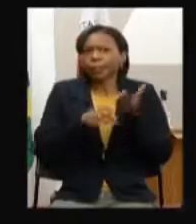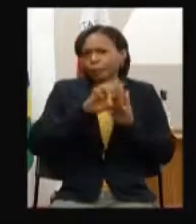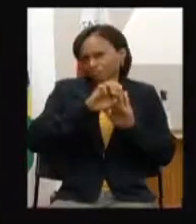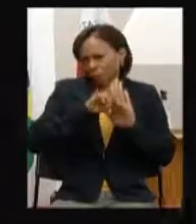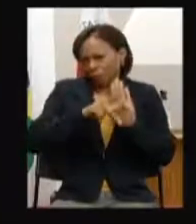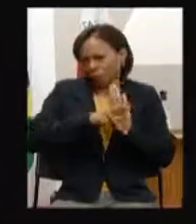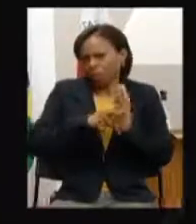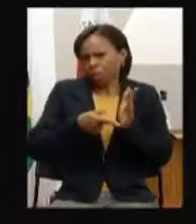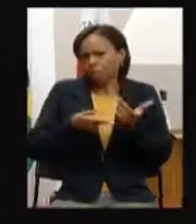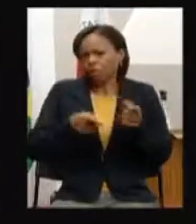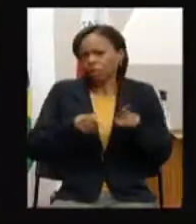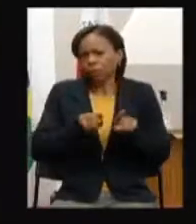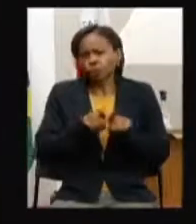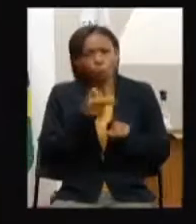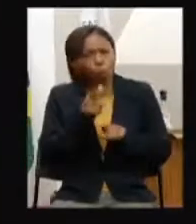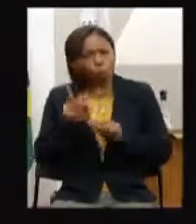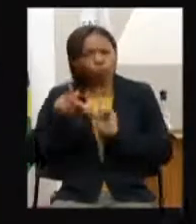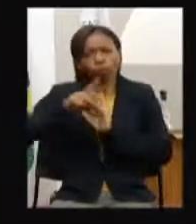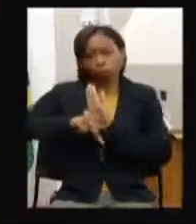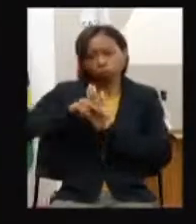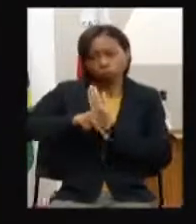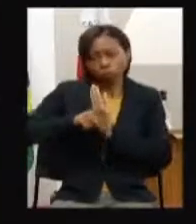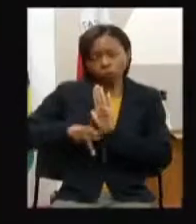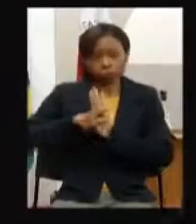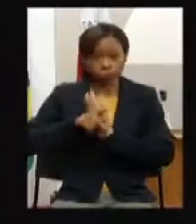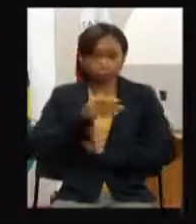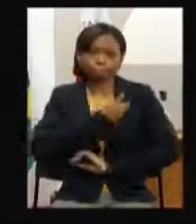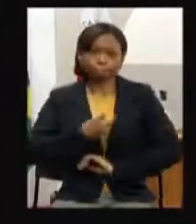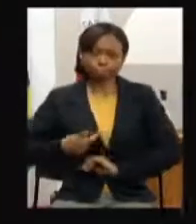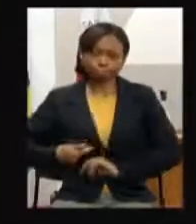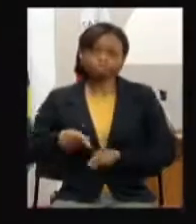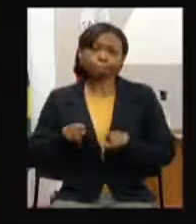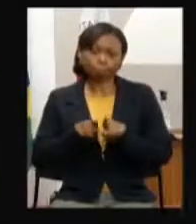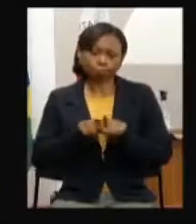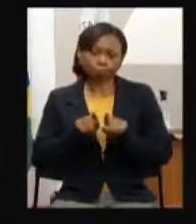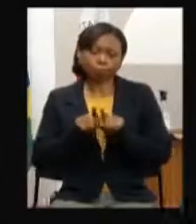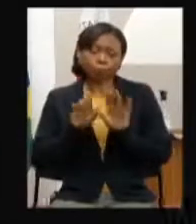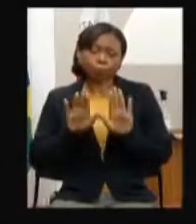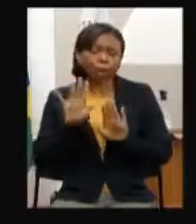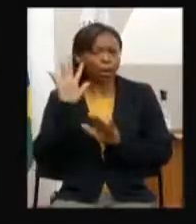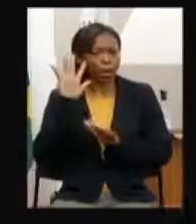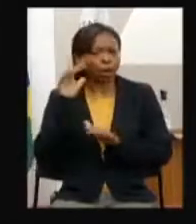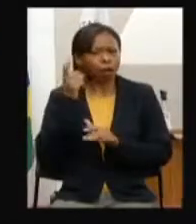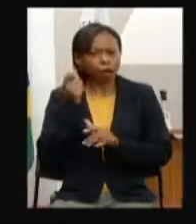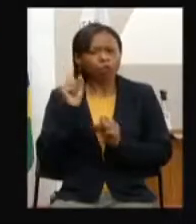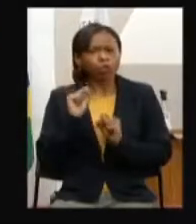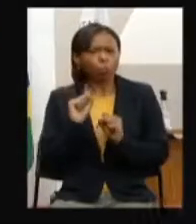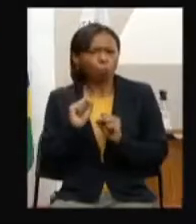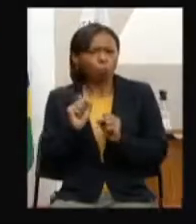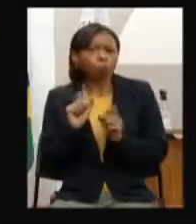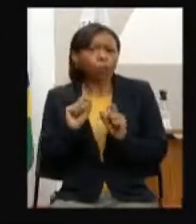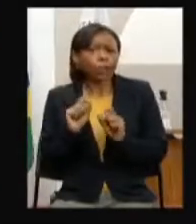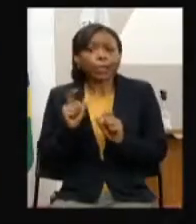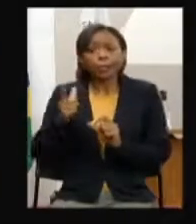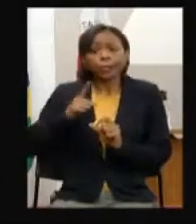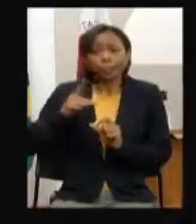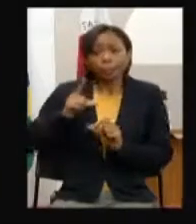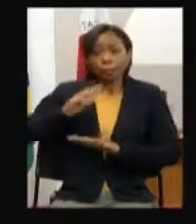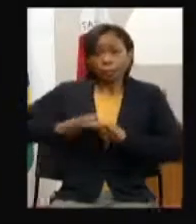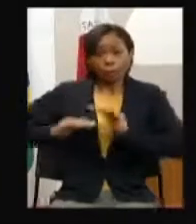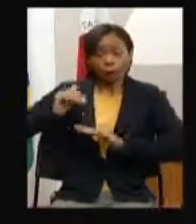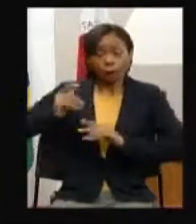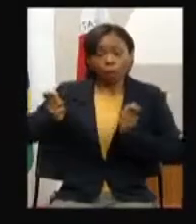seja também de outros programas dentro do governo então eu acho que no próximo ano a gente vai ter uma capacidade até